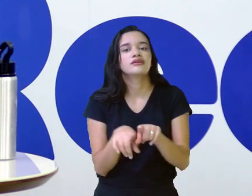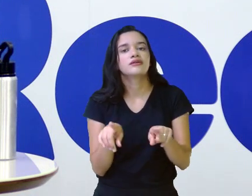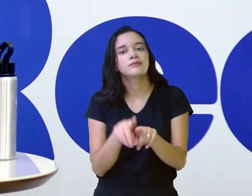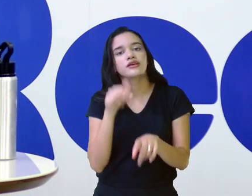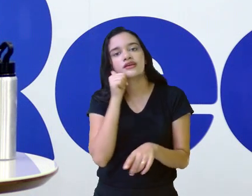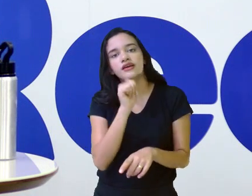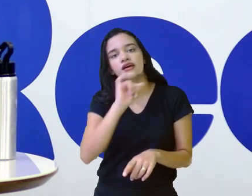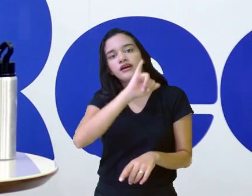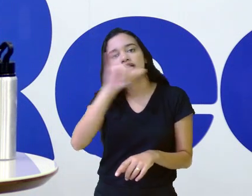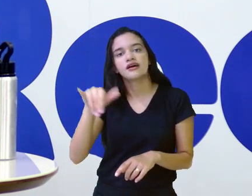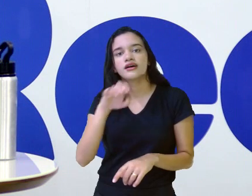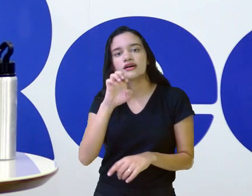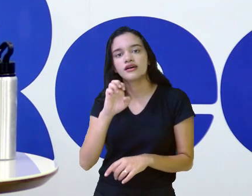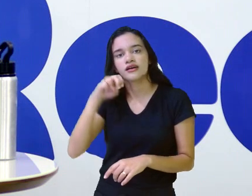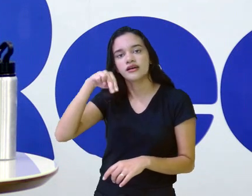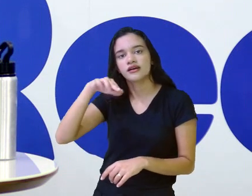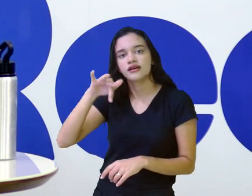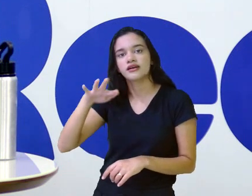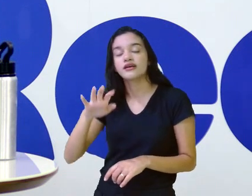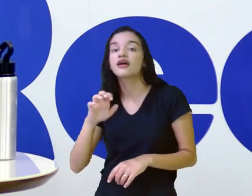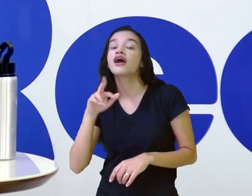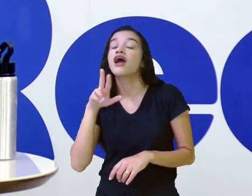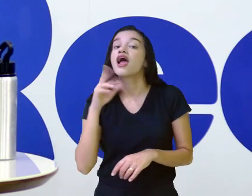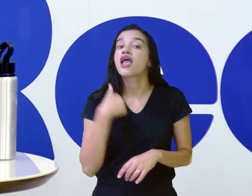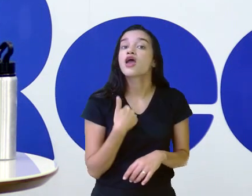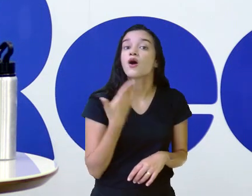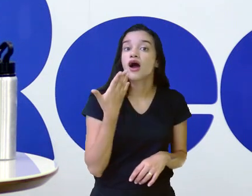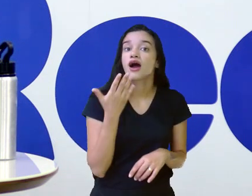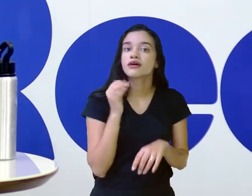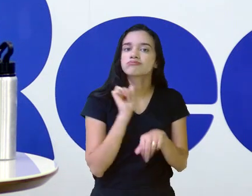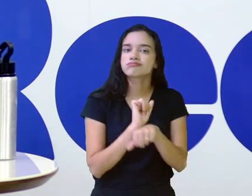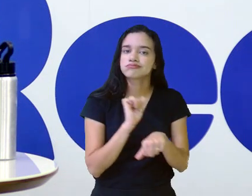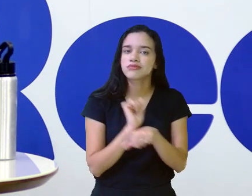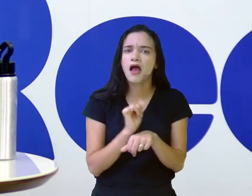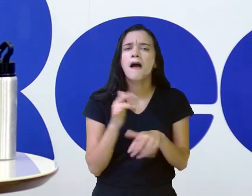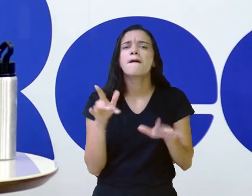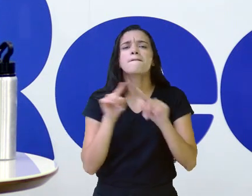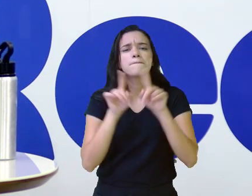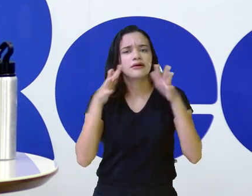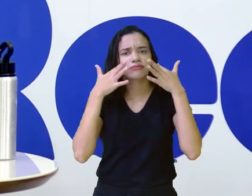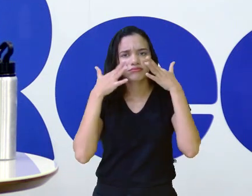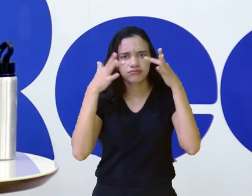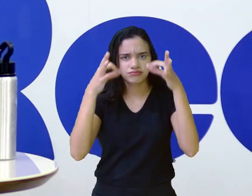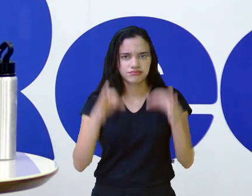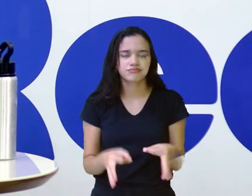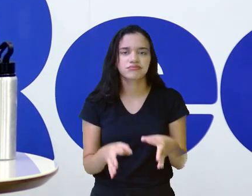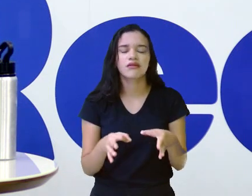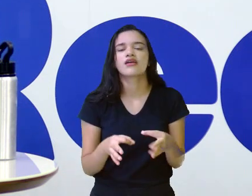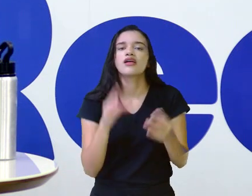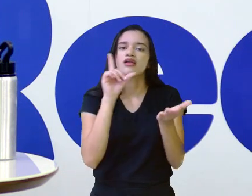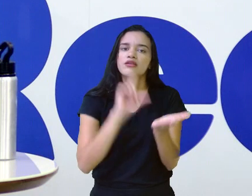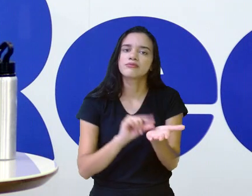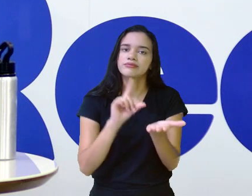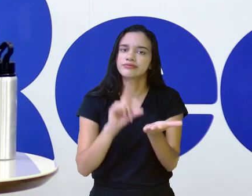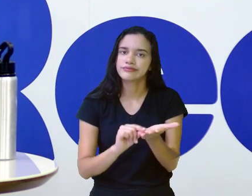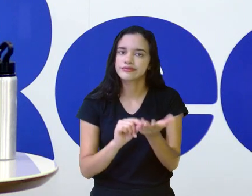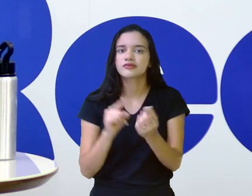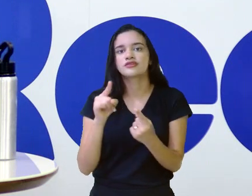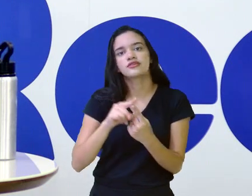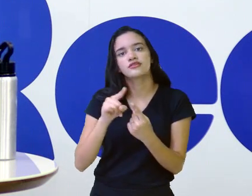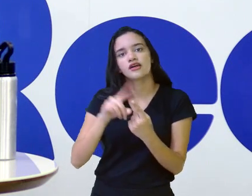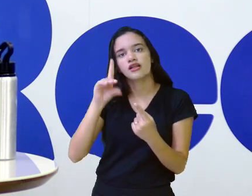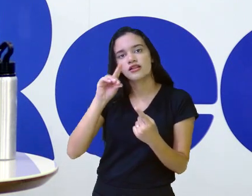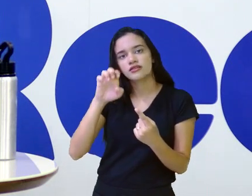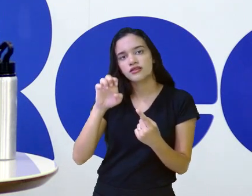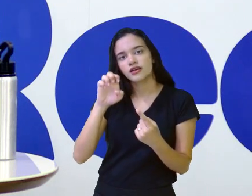também está por aqui. Então, o pessoal estava, acredito que parado, mas prestando atenção aí nos artigos definidos,